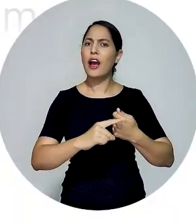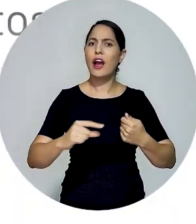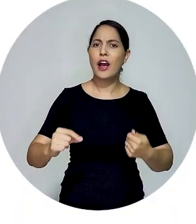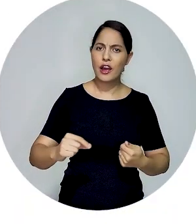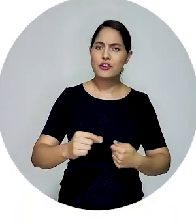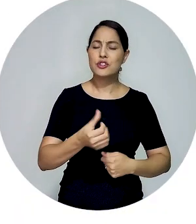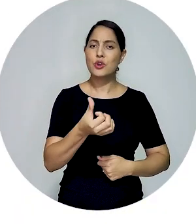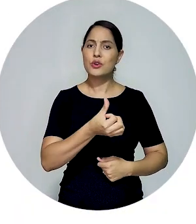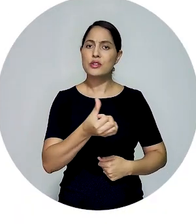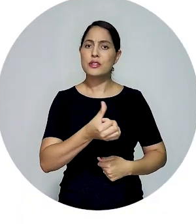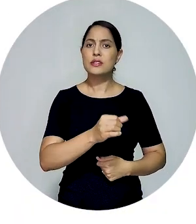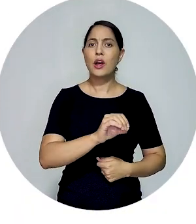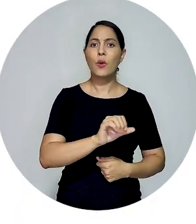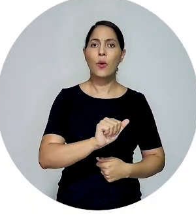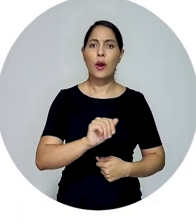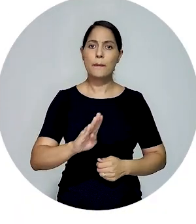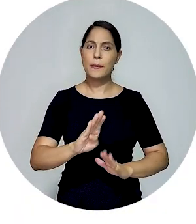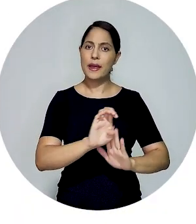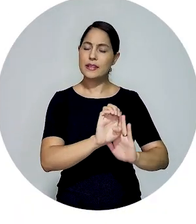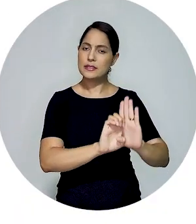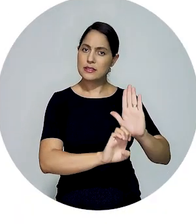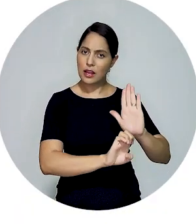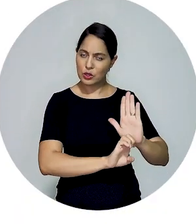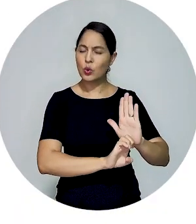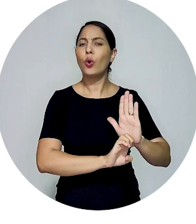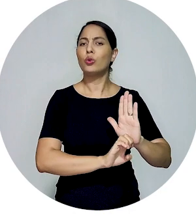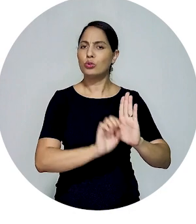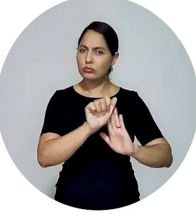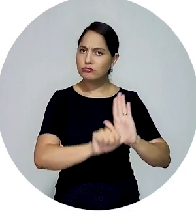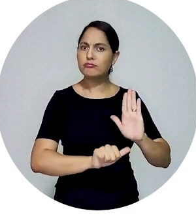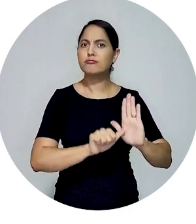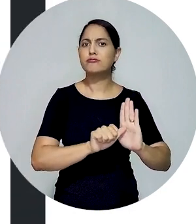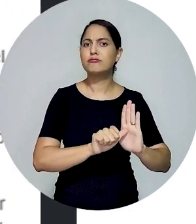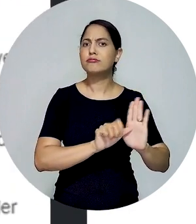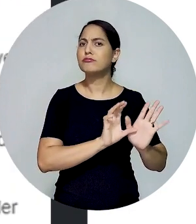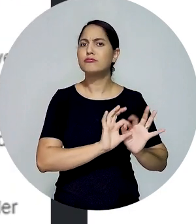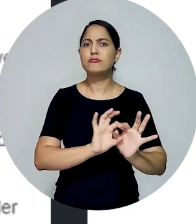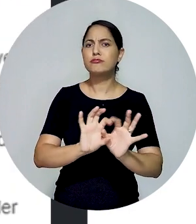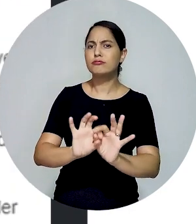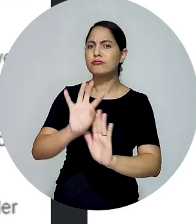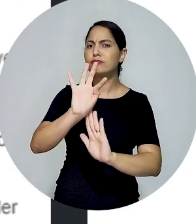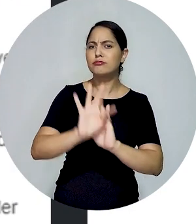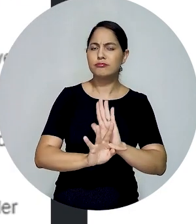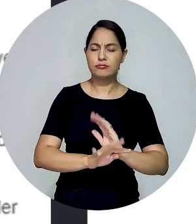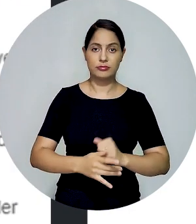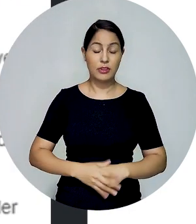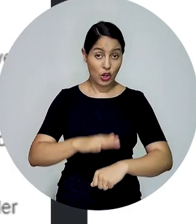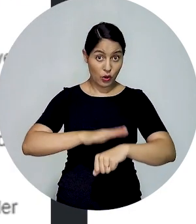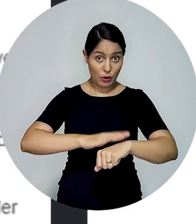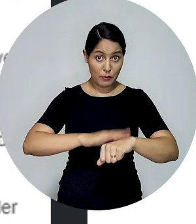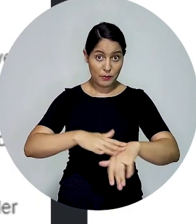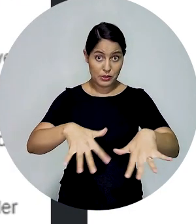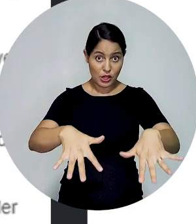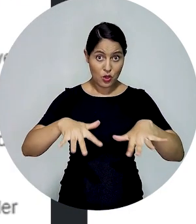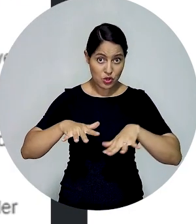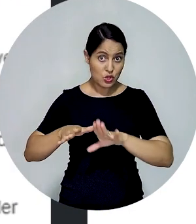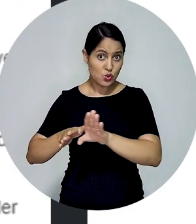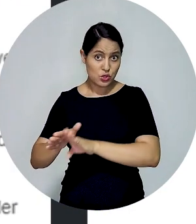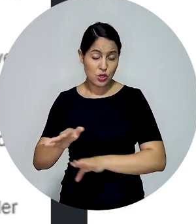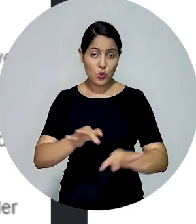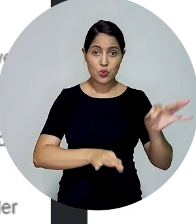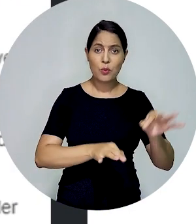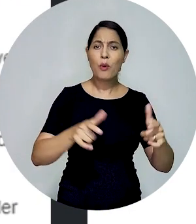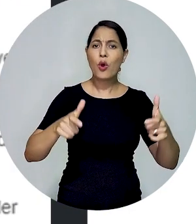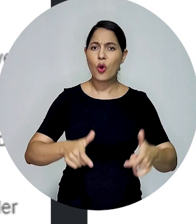altera o artigo 6º do Estatuto da Advocacia, que passa a vigorar com a seguinte redação. Durante as audiências de instrução e